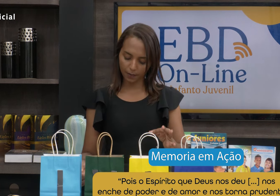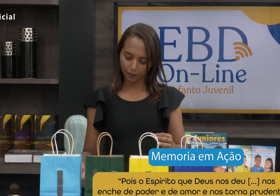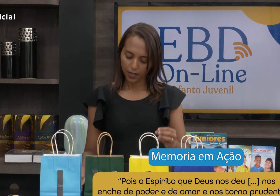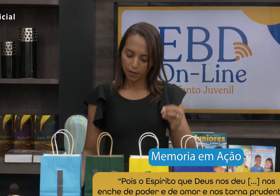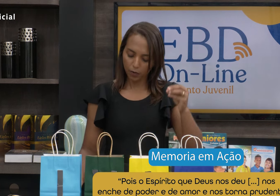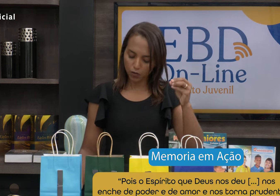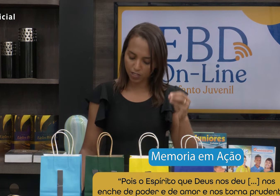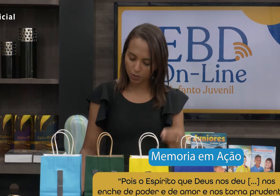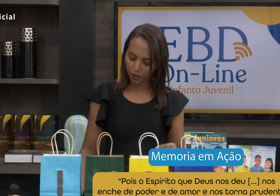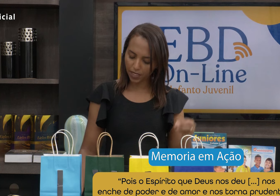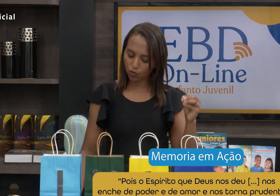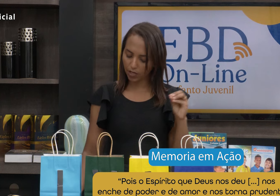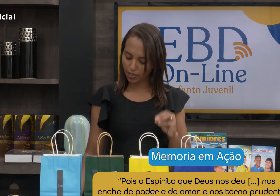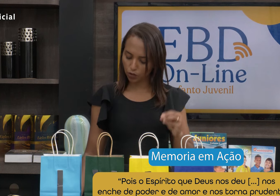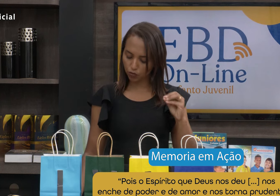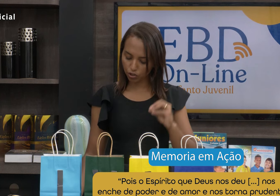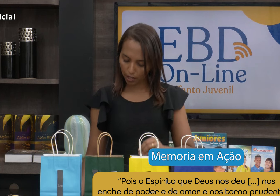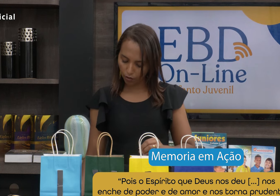diz assim,